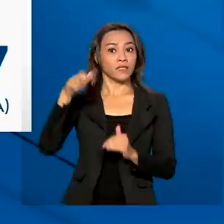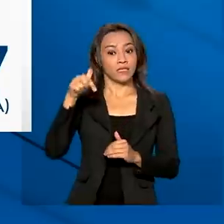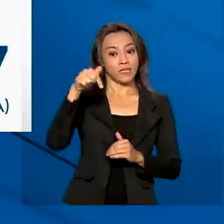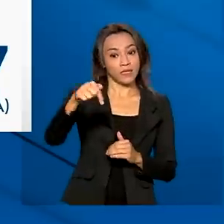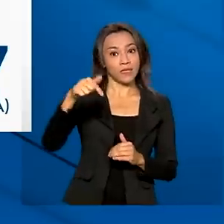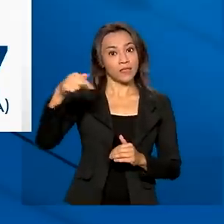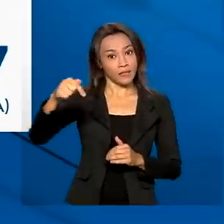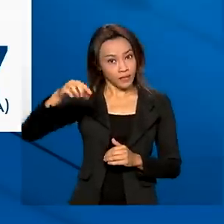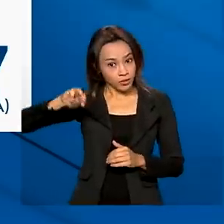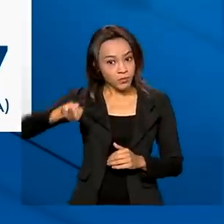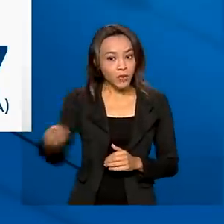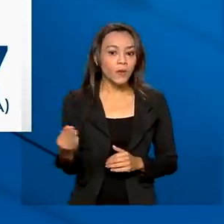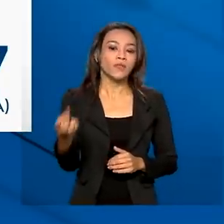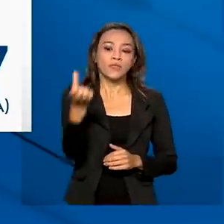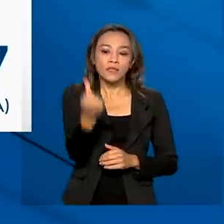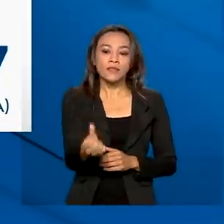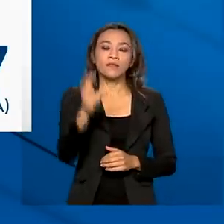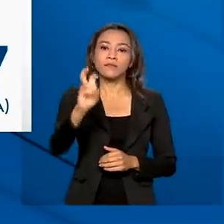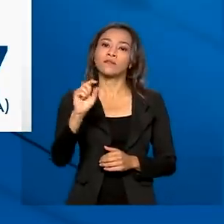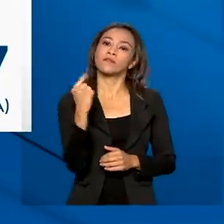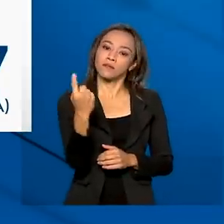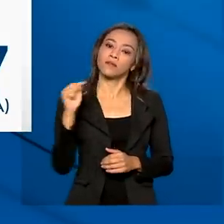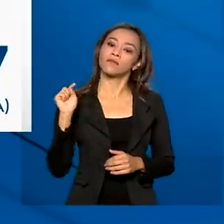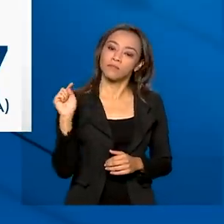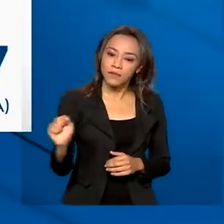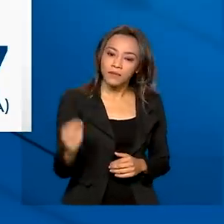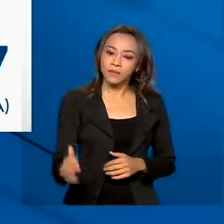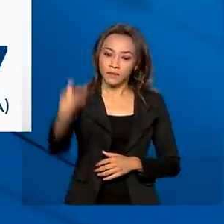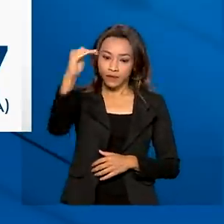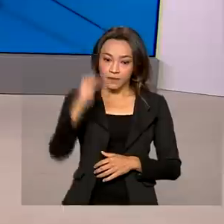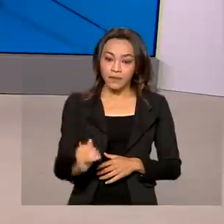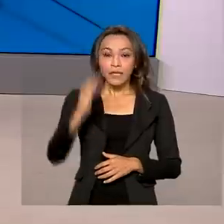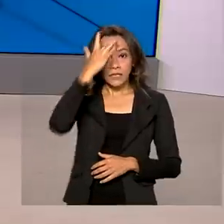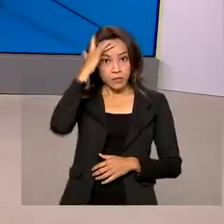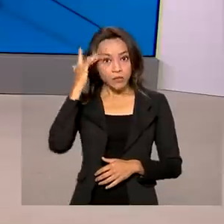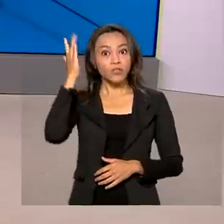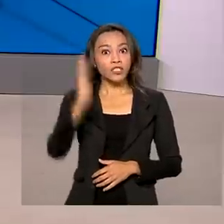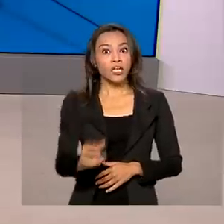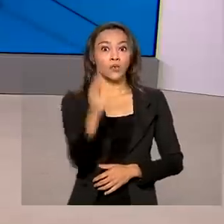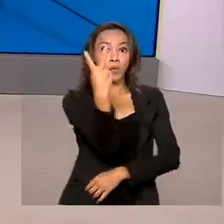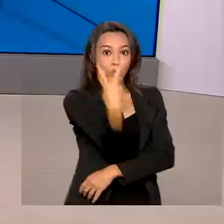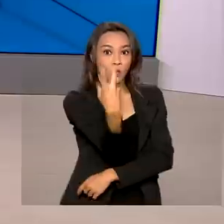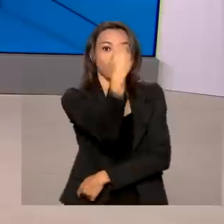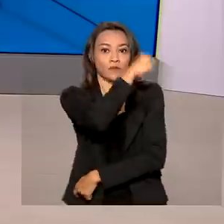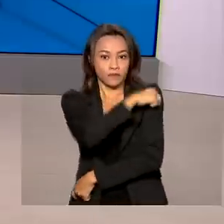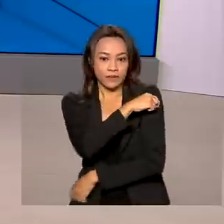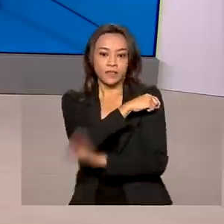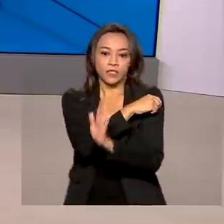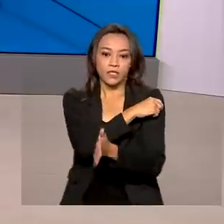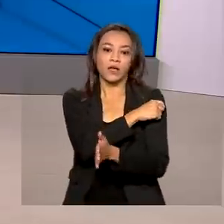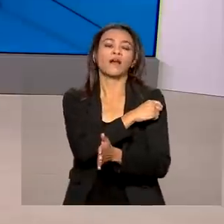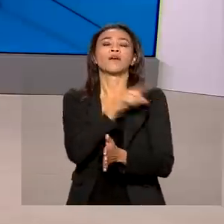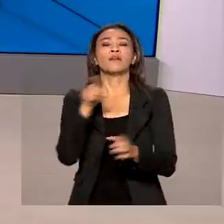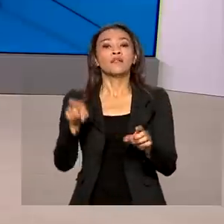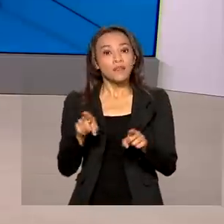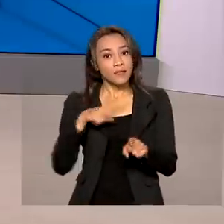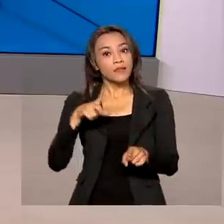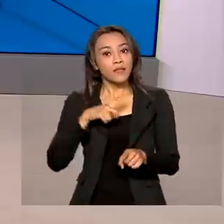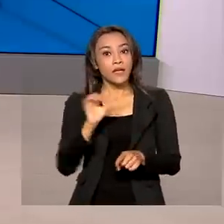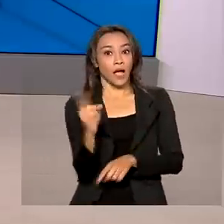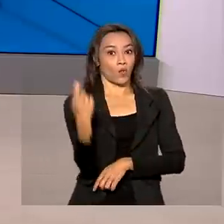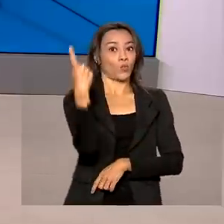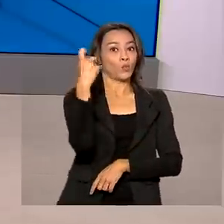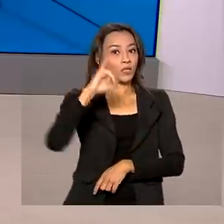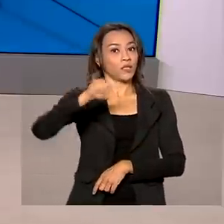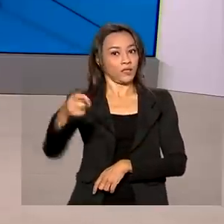77 milhões 651 mil. E as pessoas que tomaram as duas doses da vacina, incluído a de dose